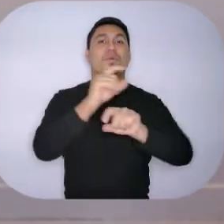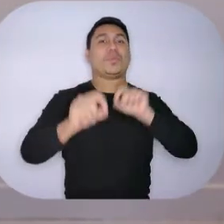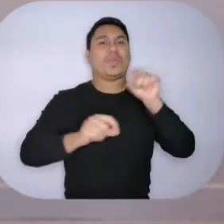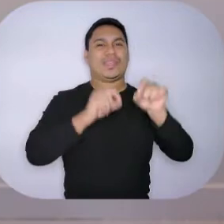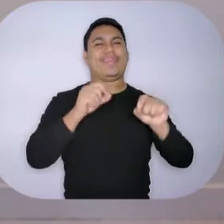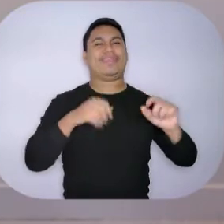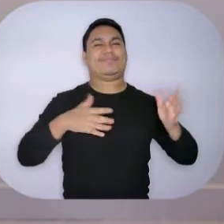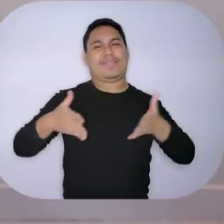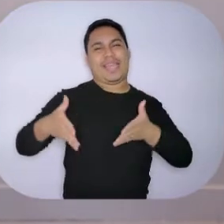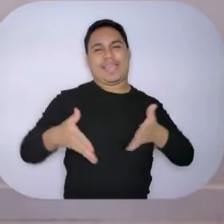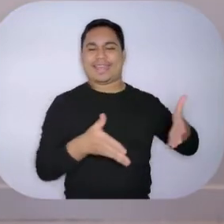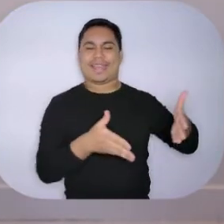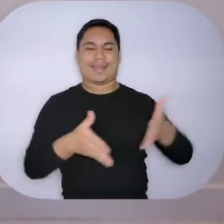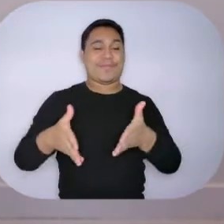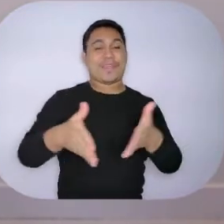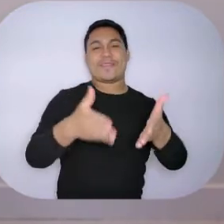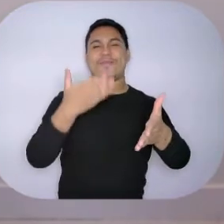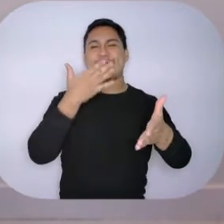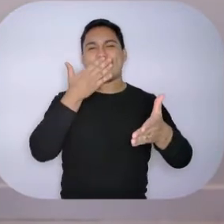cores.